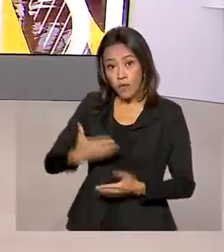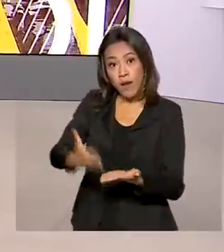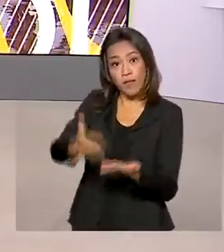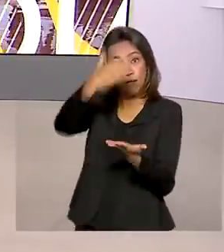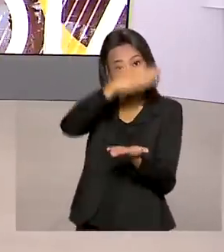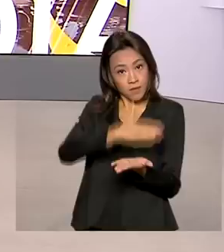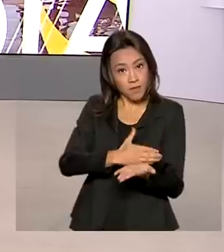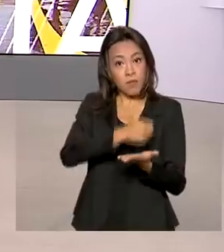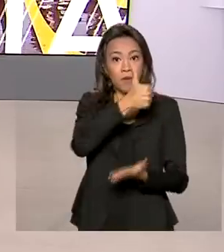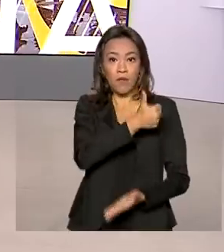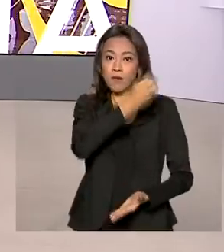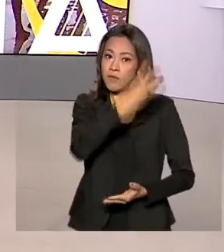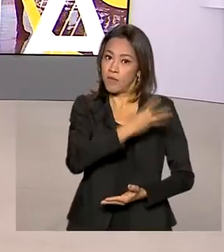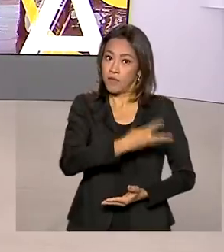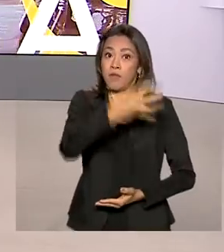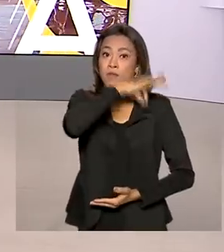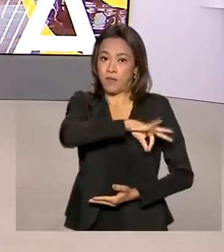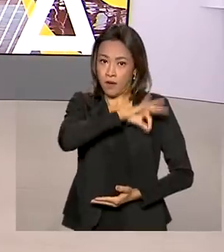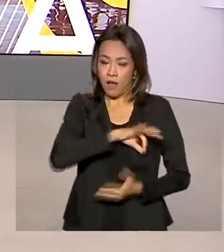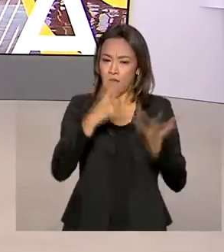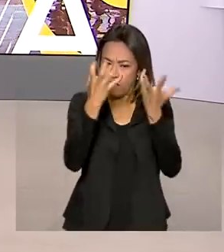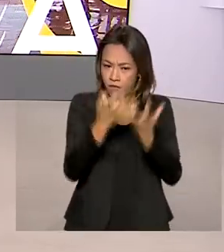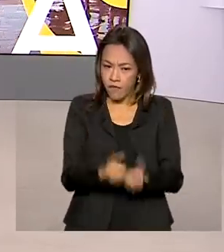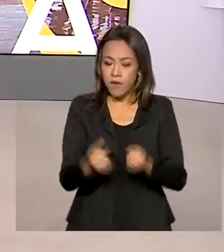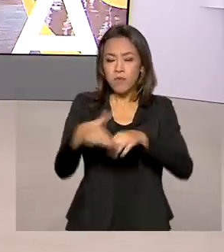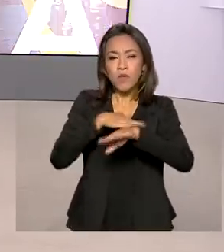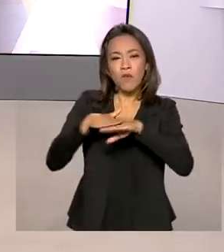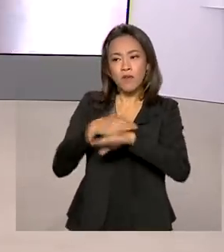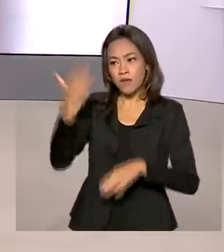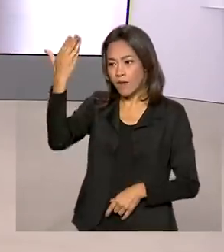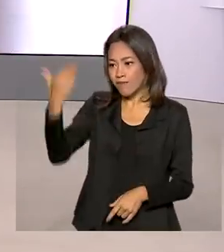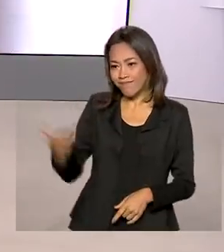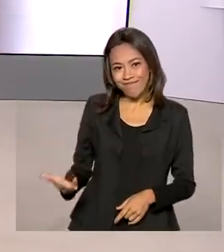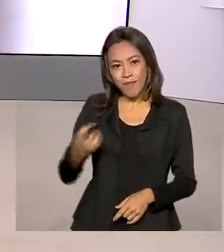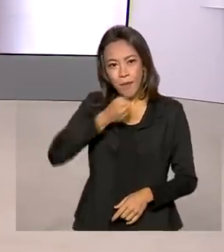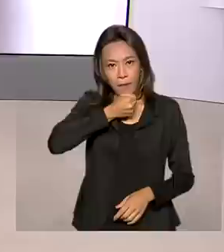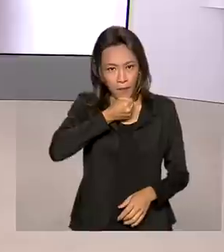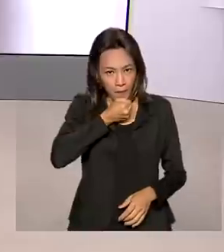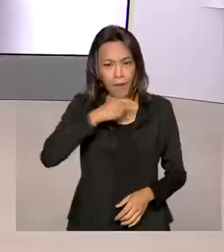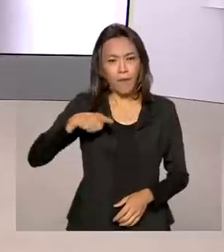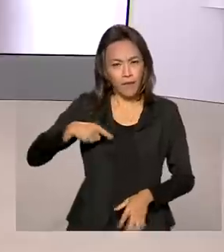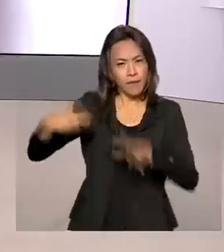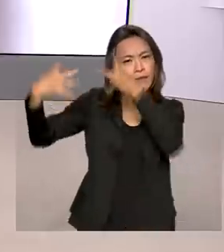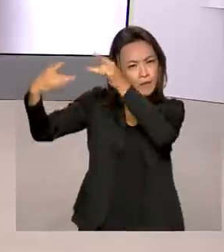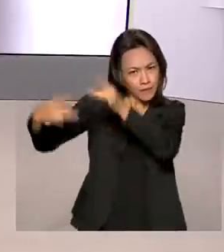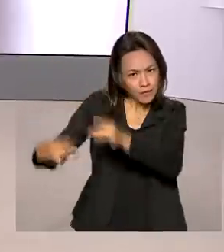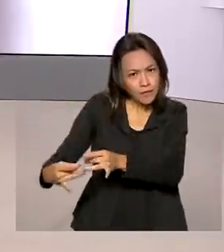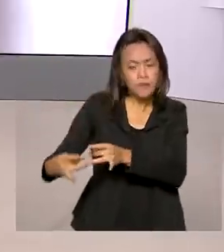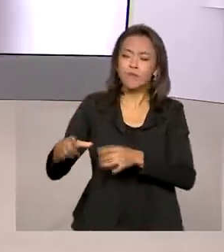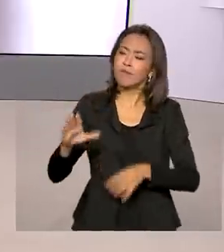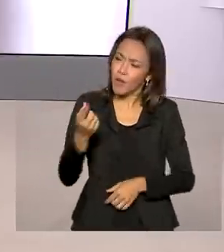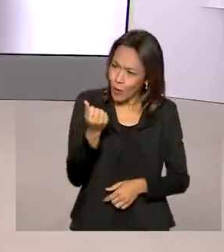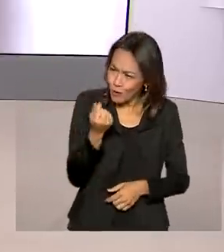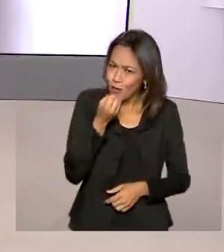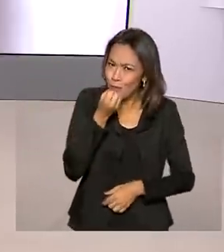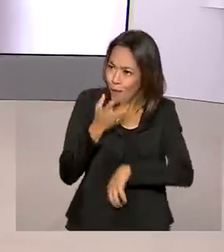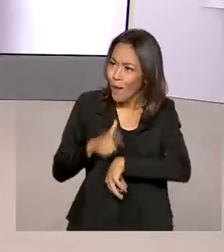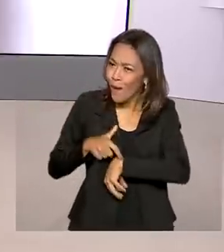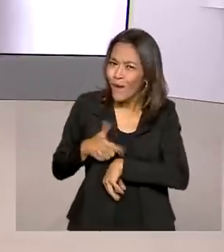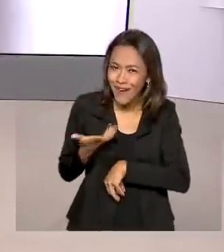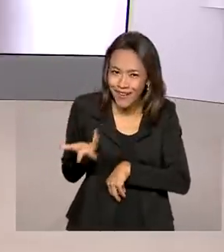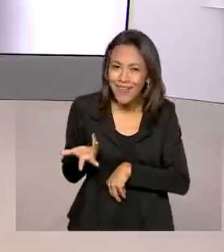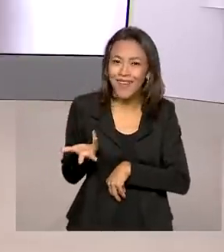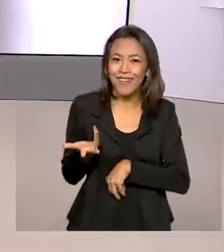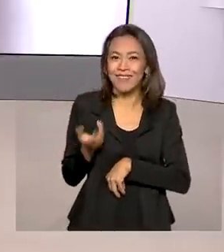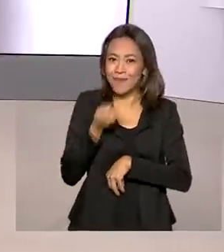13º salário. Vamos conversar com a repórter Márcia Fernandes, que tem os detalhes. Um dinheiro que vem numa boa hora, não é